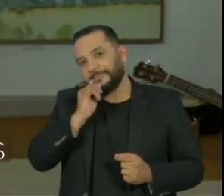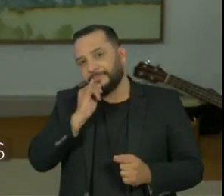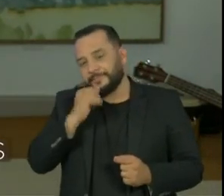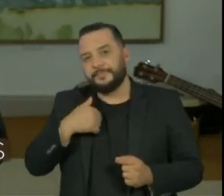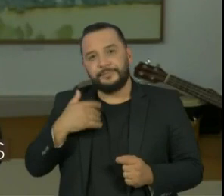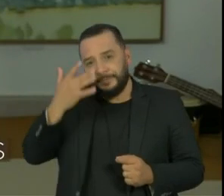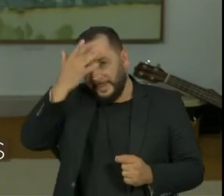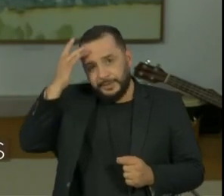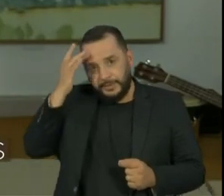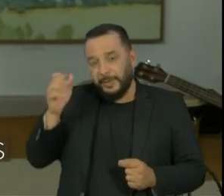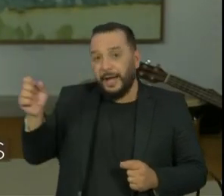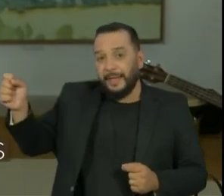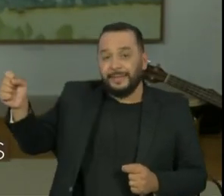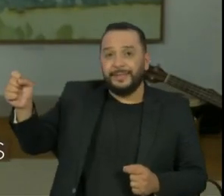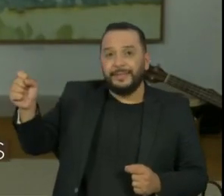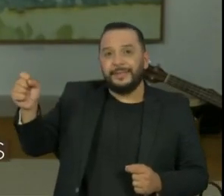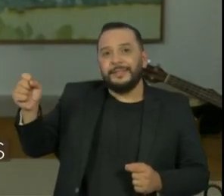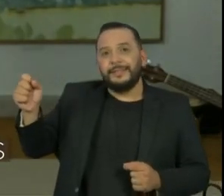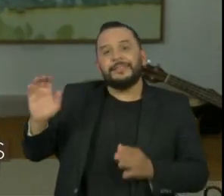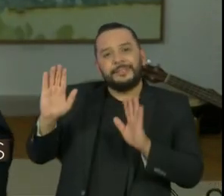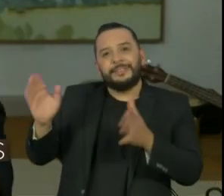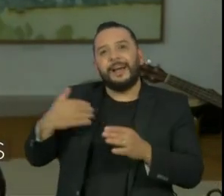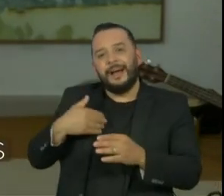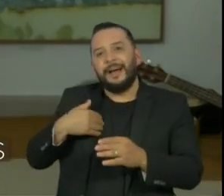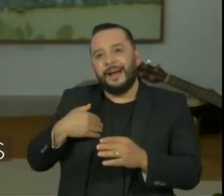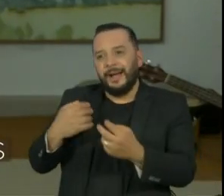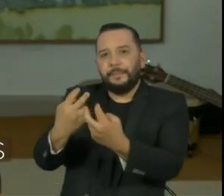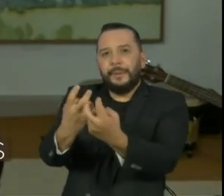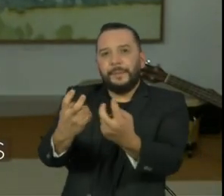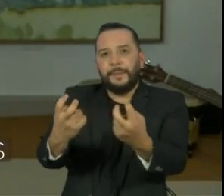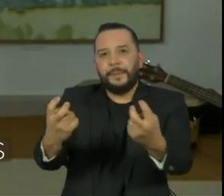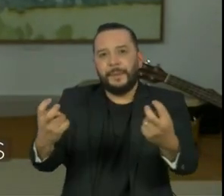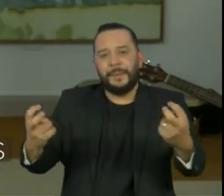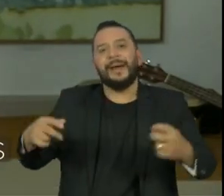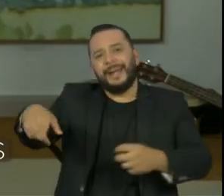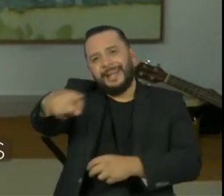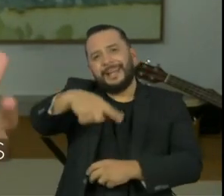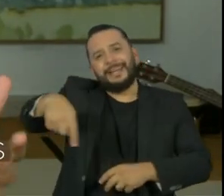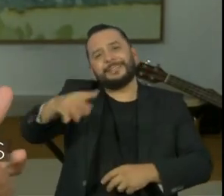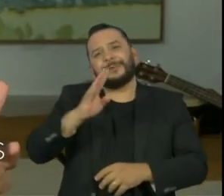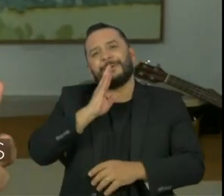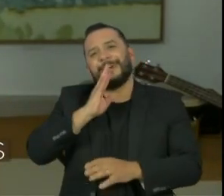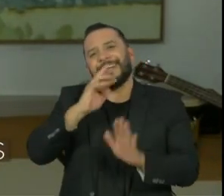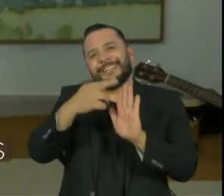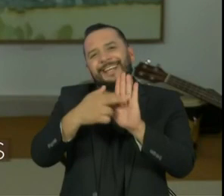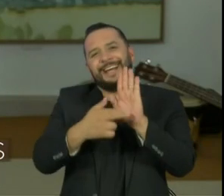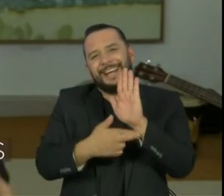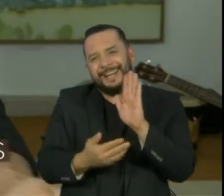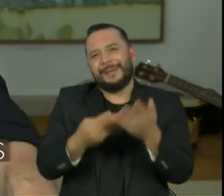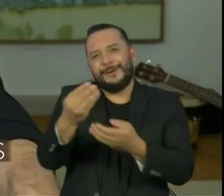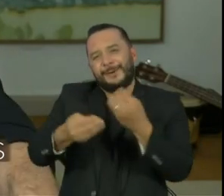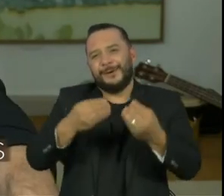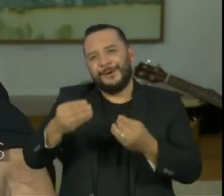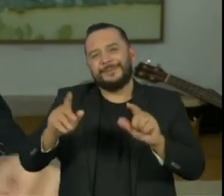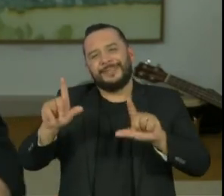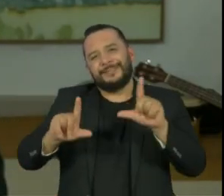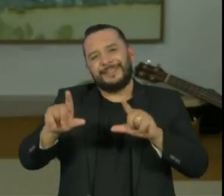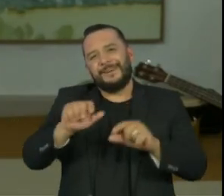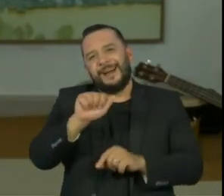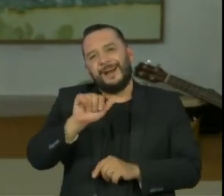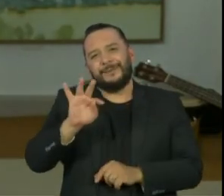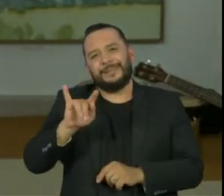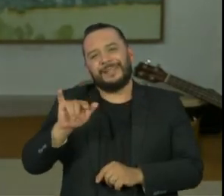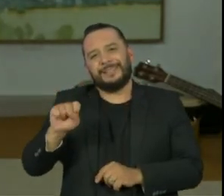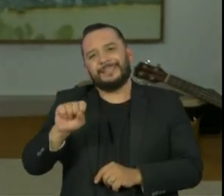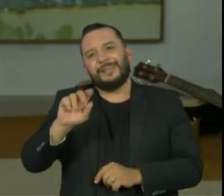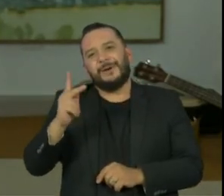entenda já os códigos do próprio programa. Eu, algumas vezes, saio do estúdio. Ainda no programa livre,